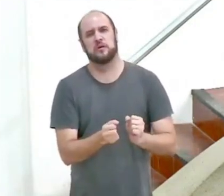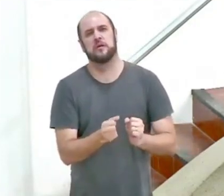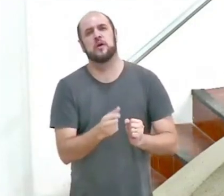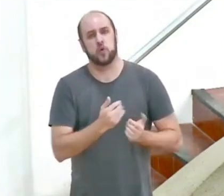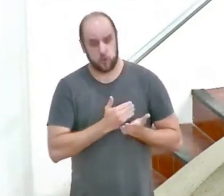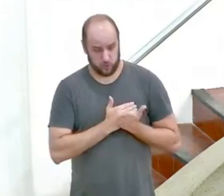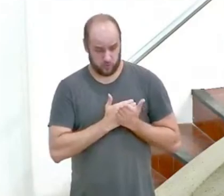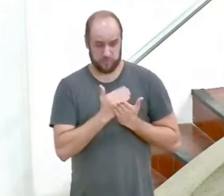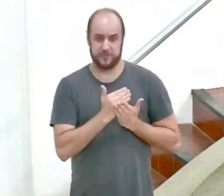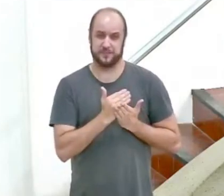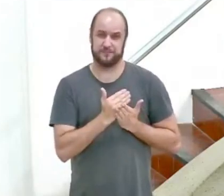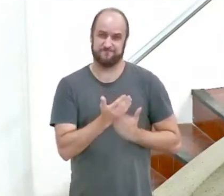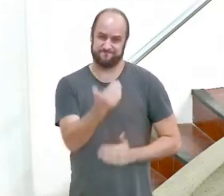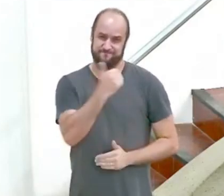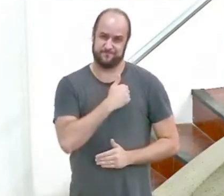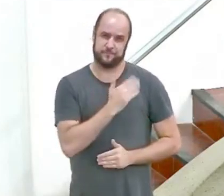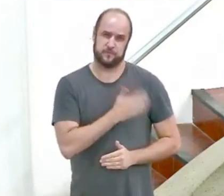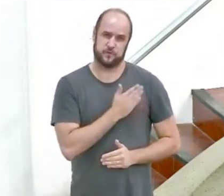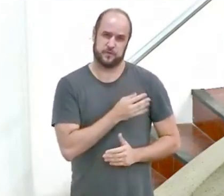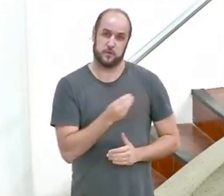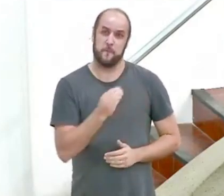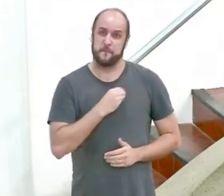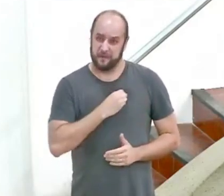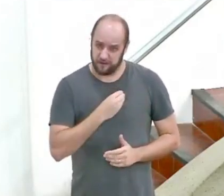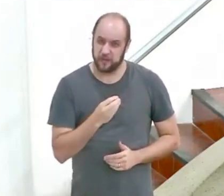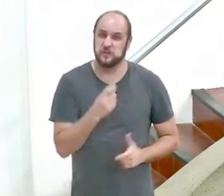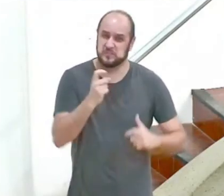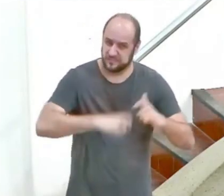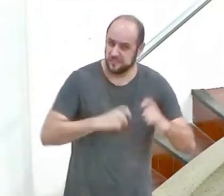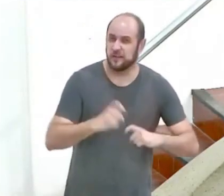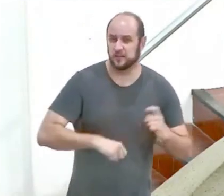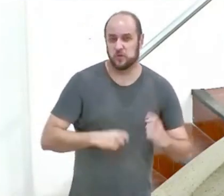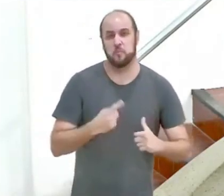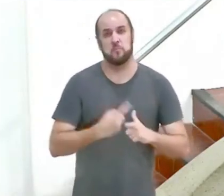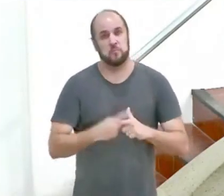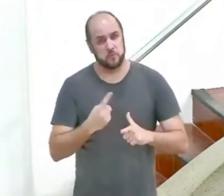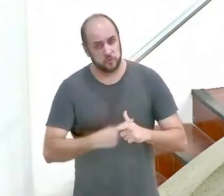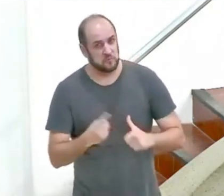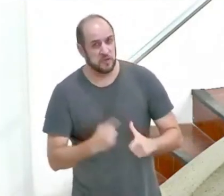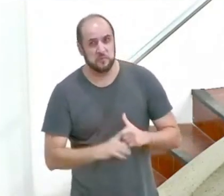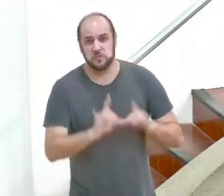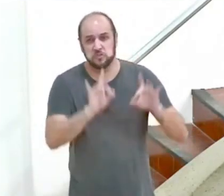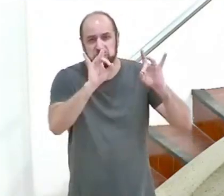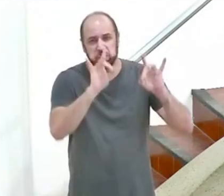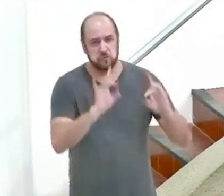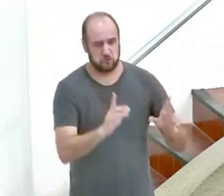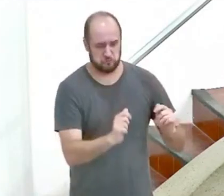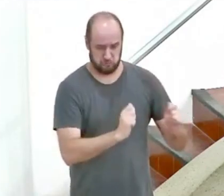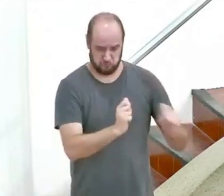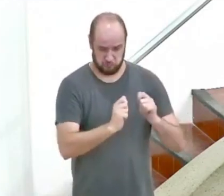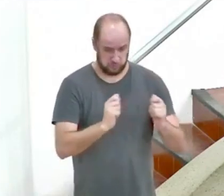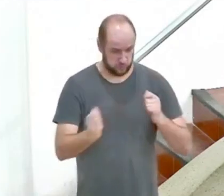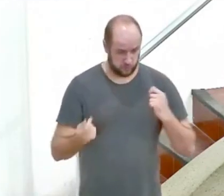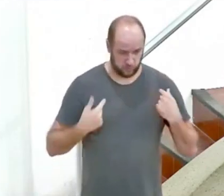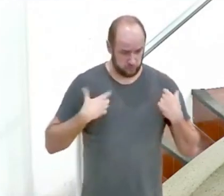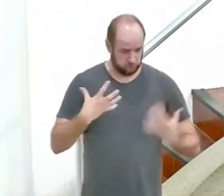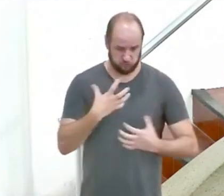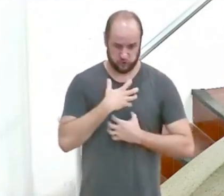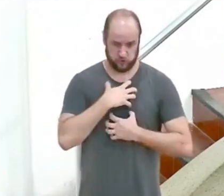do coração. O pecado sexual não é primeiro problema comportamental que você pode resolver por meios